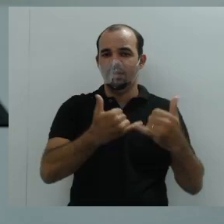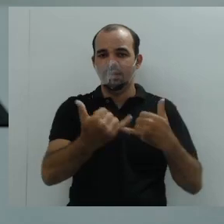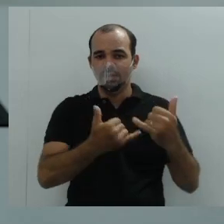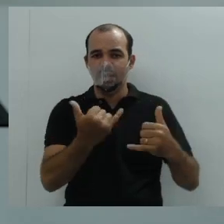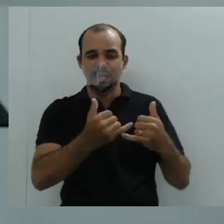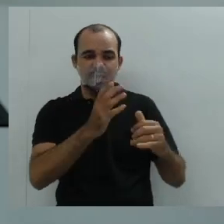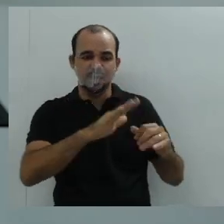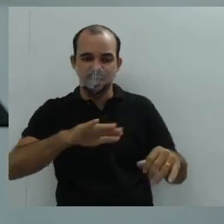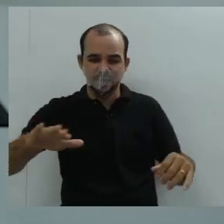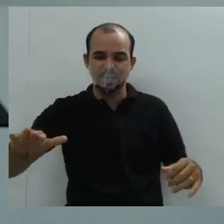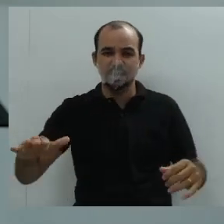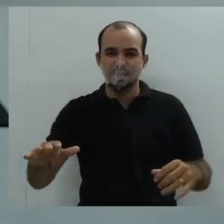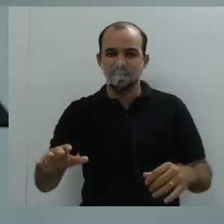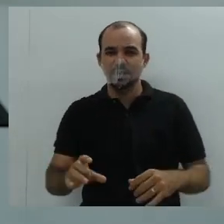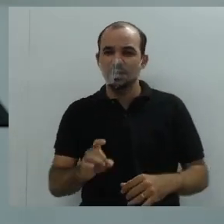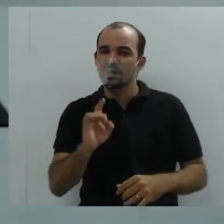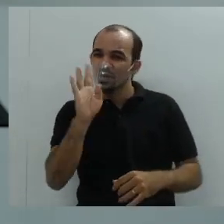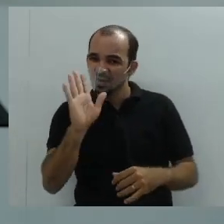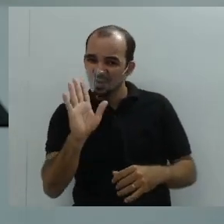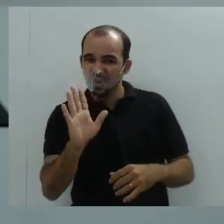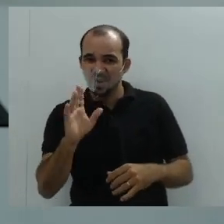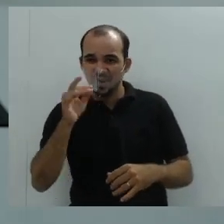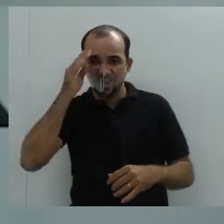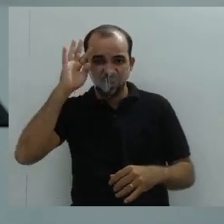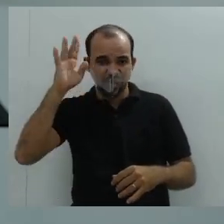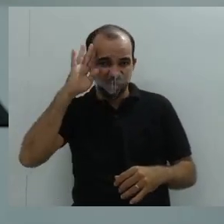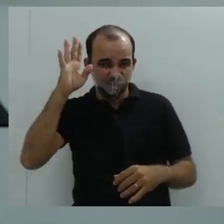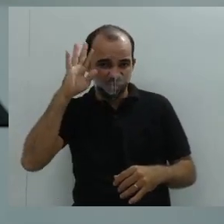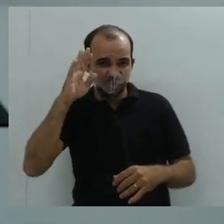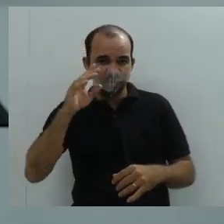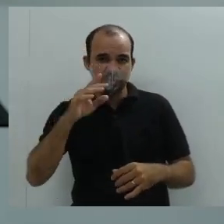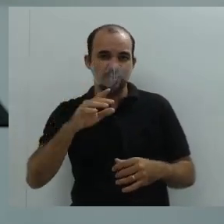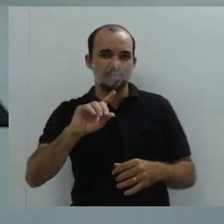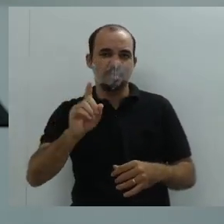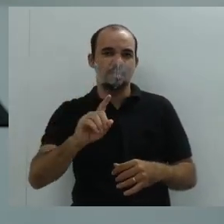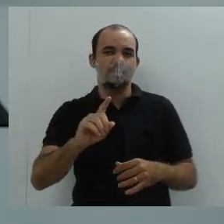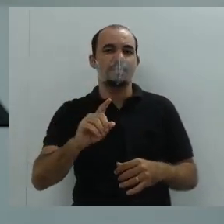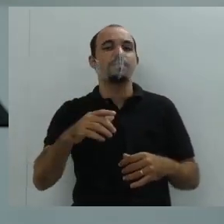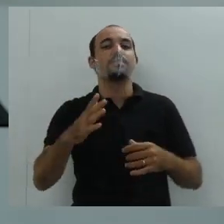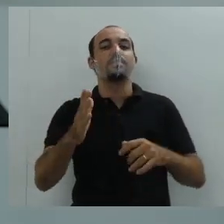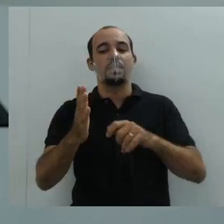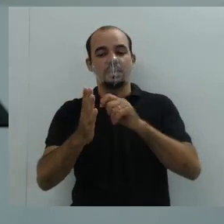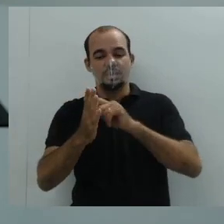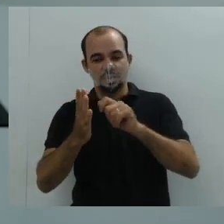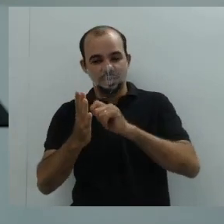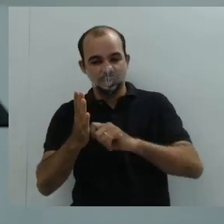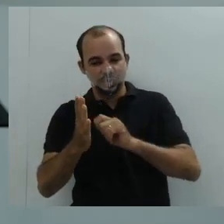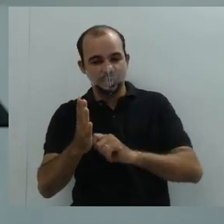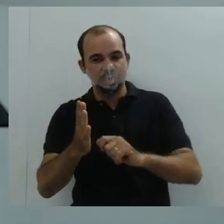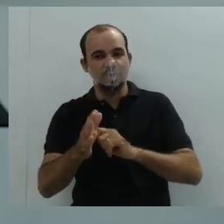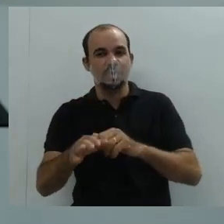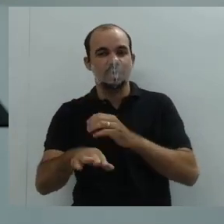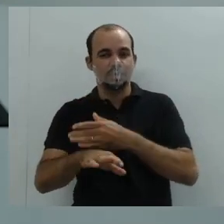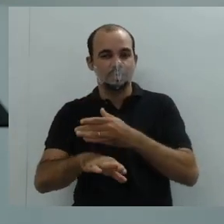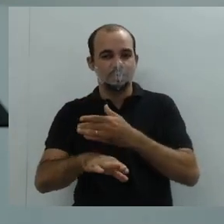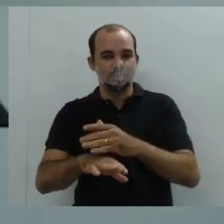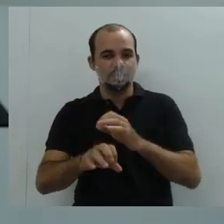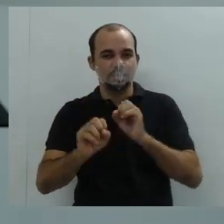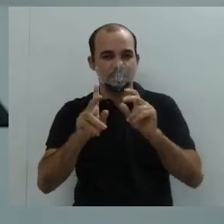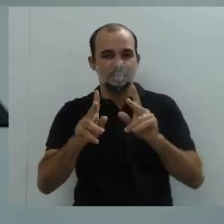falar. A gente tem que partir para o escrever. Lembra? Vamos para a produção textual?